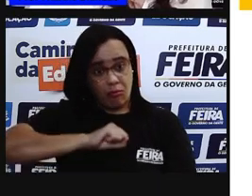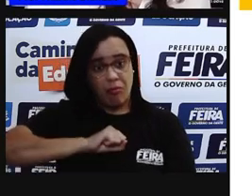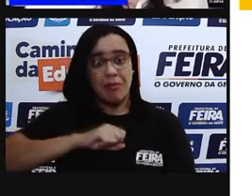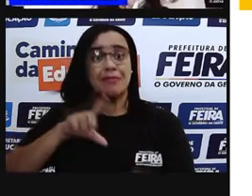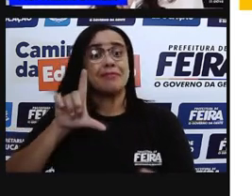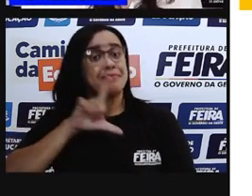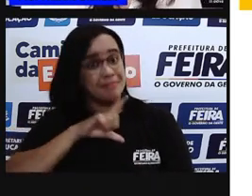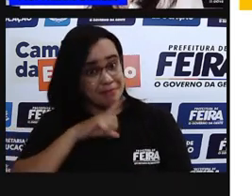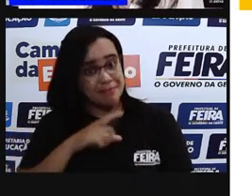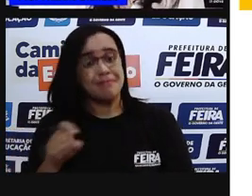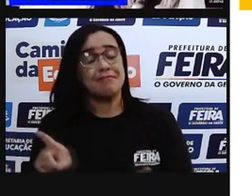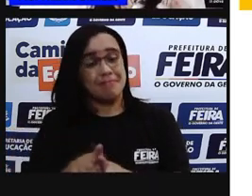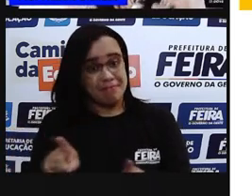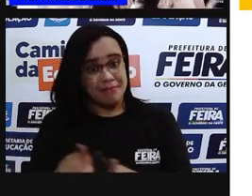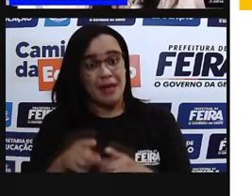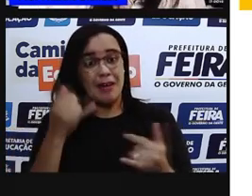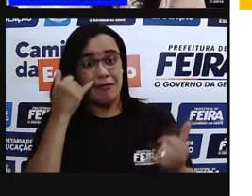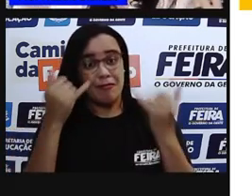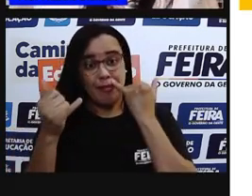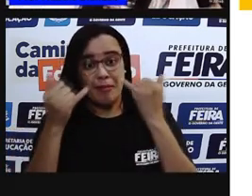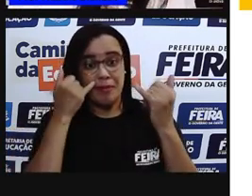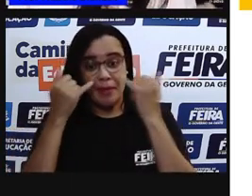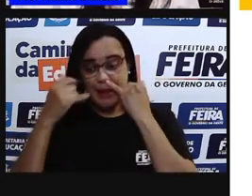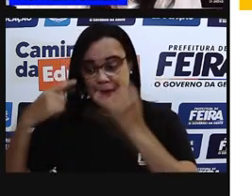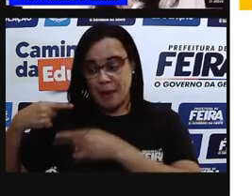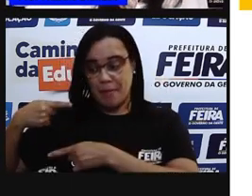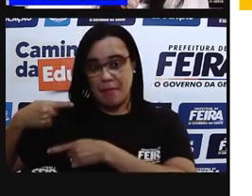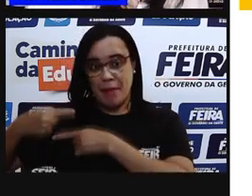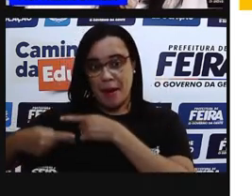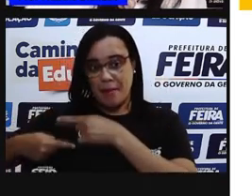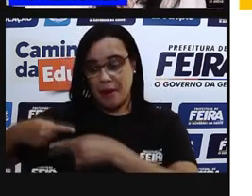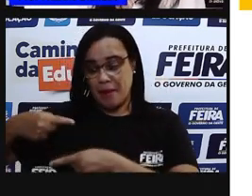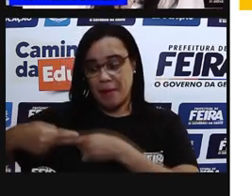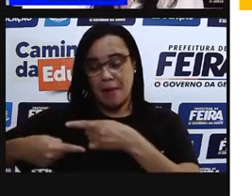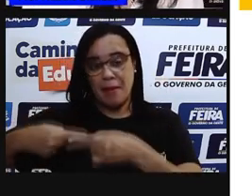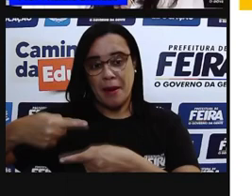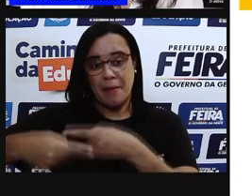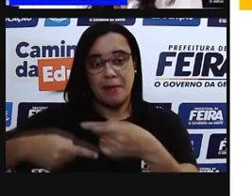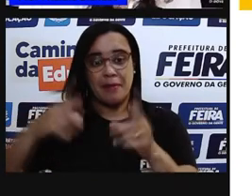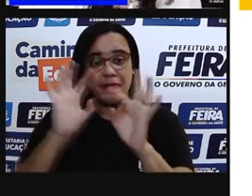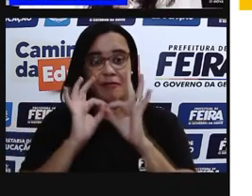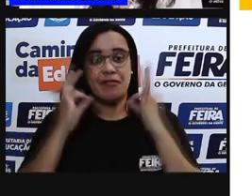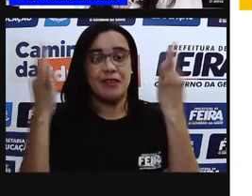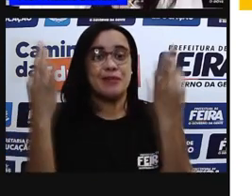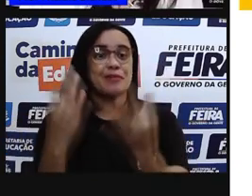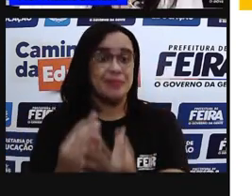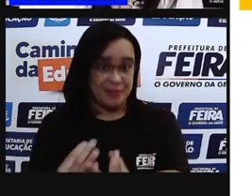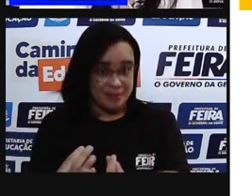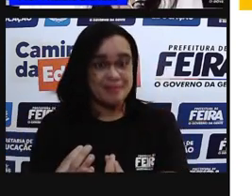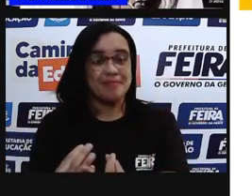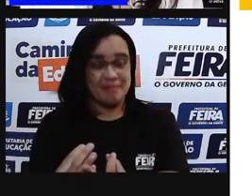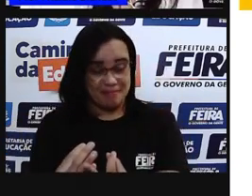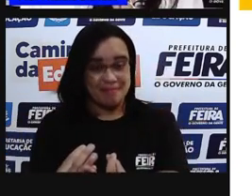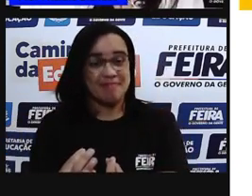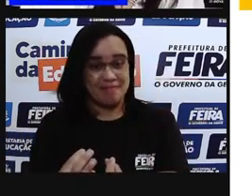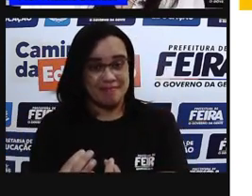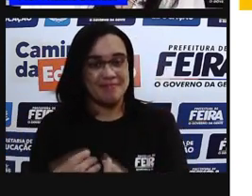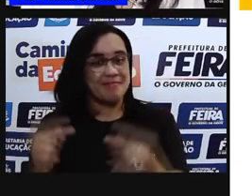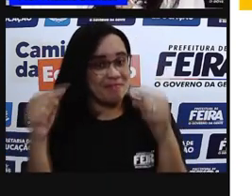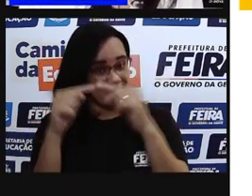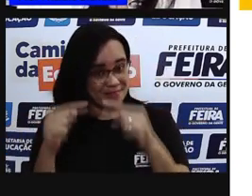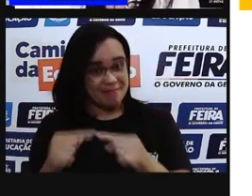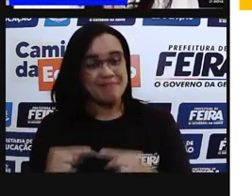que a gente seja, inclusive, semelhante aos nossos familiares, né? Quem nunca ouviu essa frase assim?